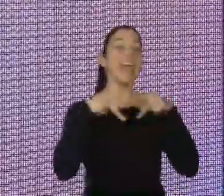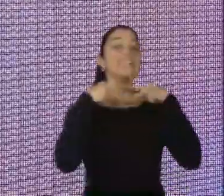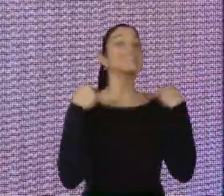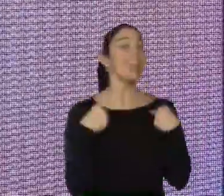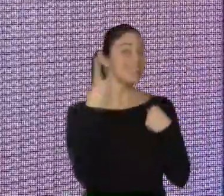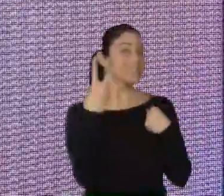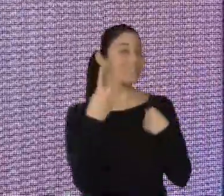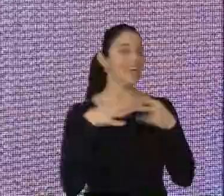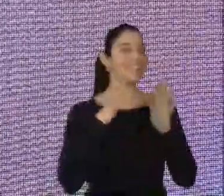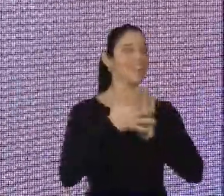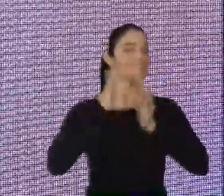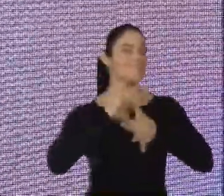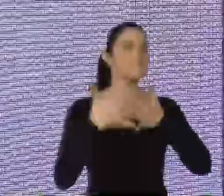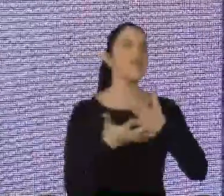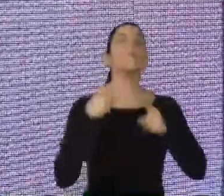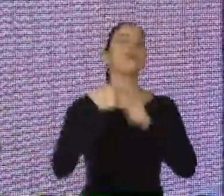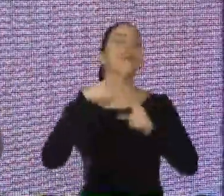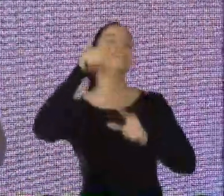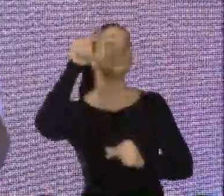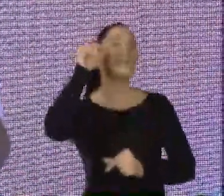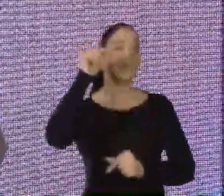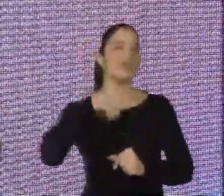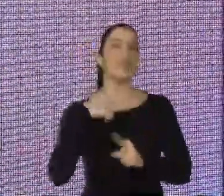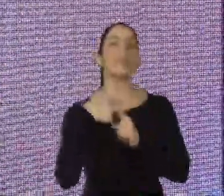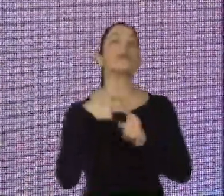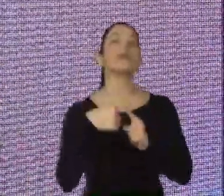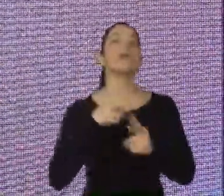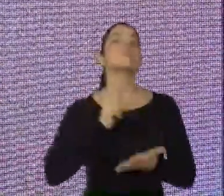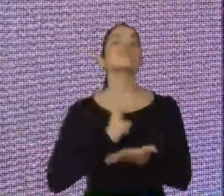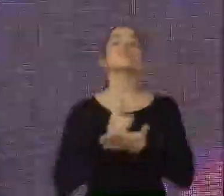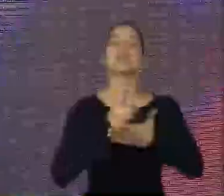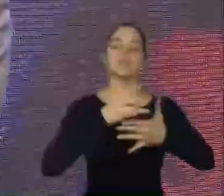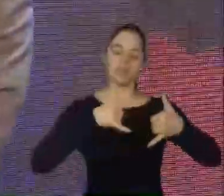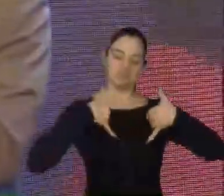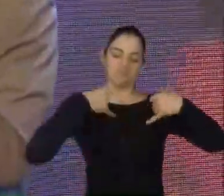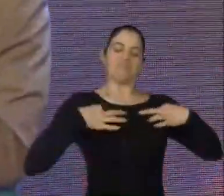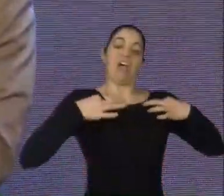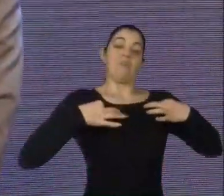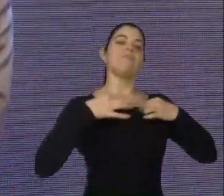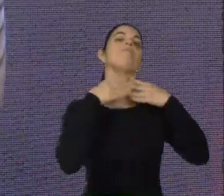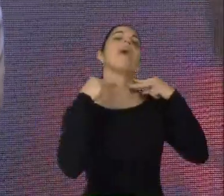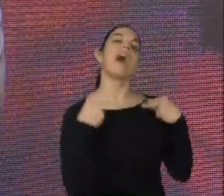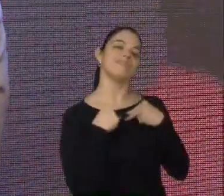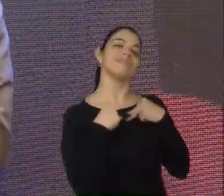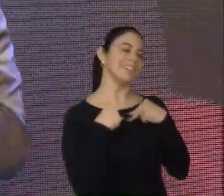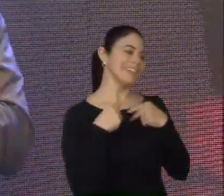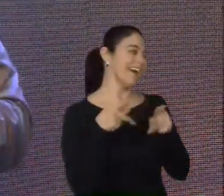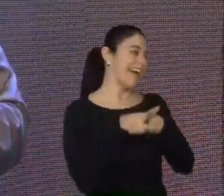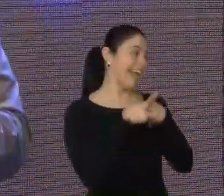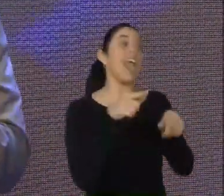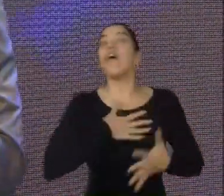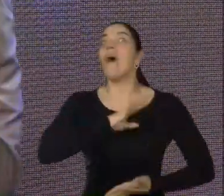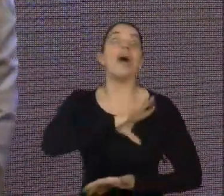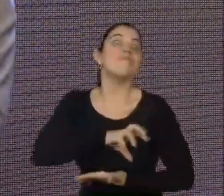duas mãos. E me explicaram por que escolheram o sinal assim. Porque eu sempre estou alinhado e arrumado e estiloso. Eu